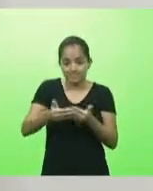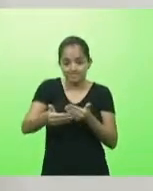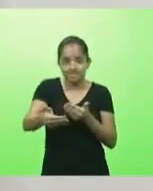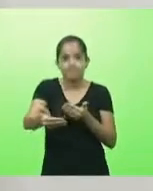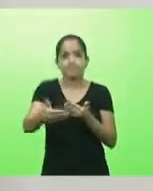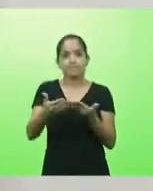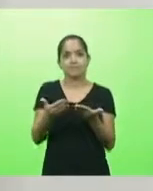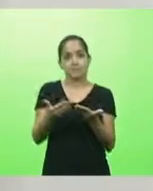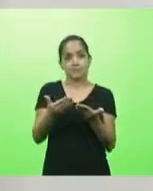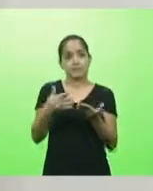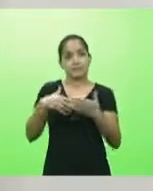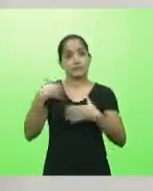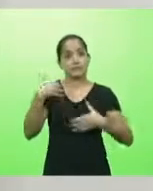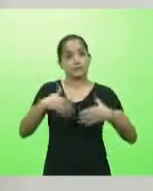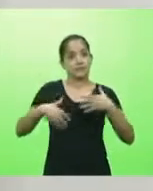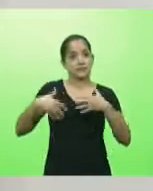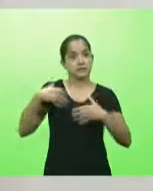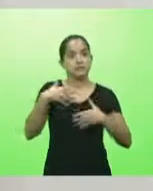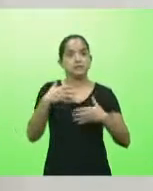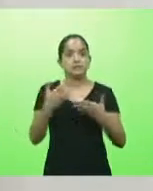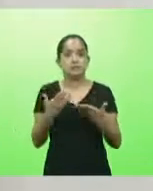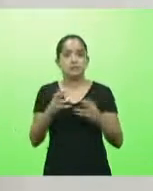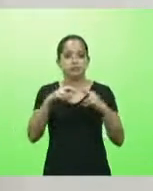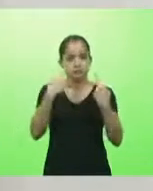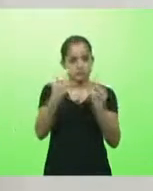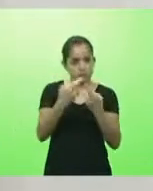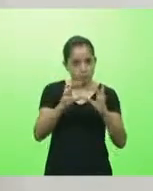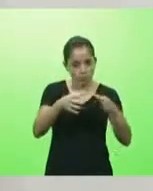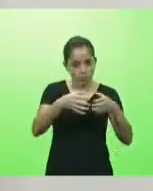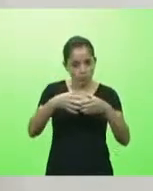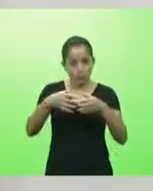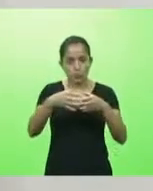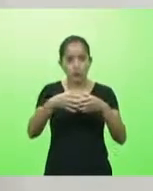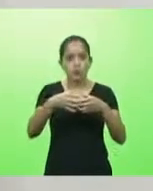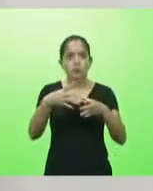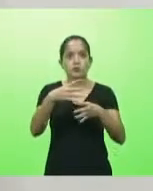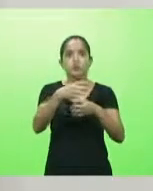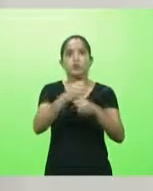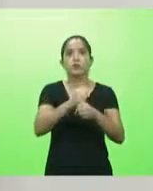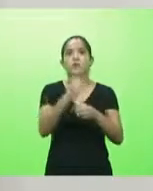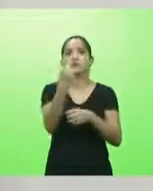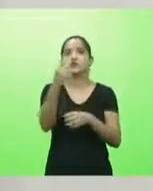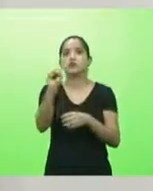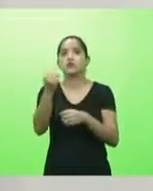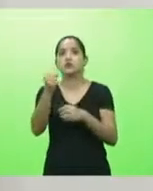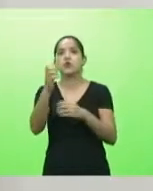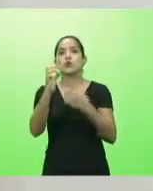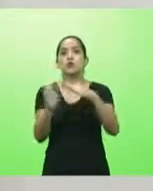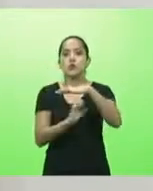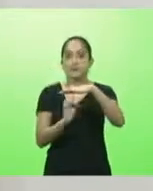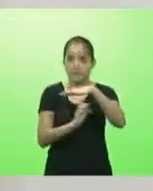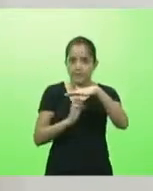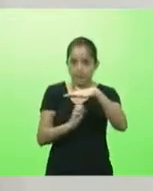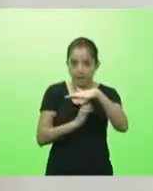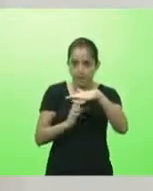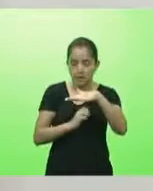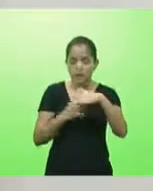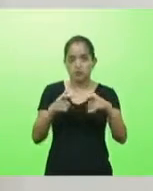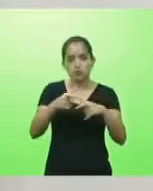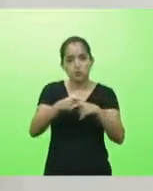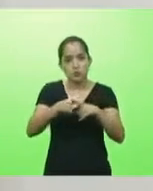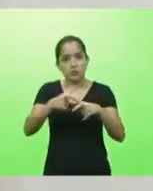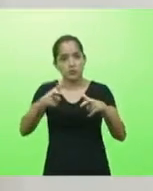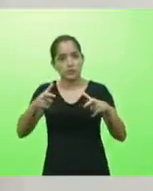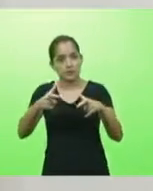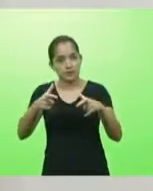situação de desespero. Estive reunido com um grupo de mais ou menos 18 empresários da minha região, micro e pequenos empresários, que